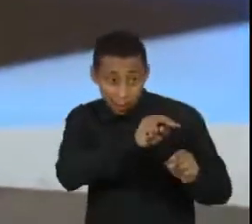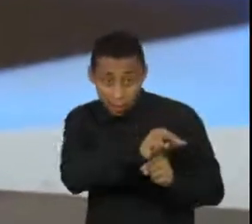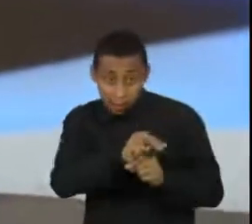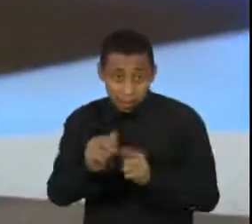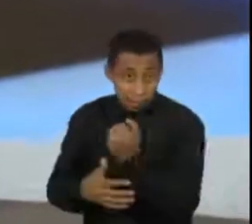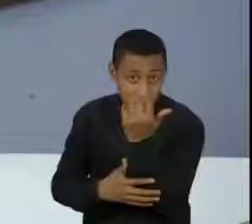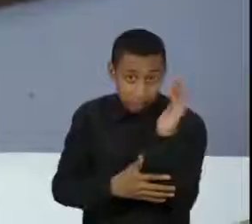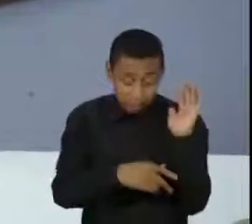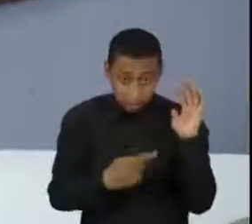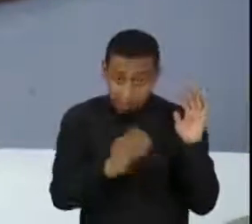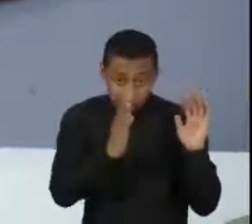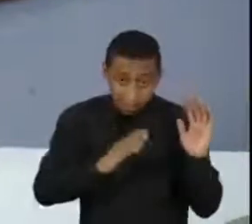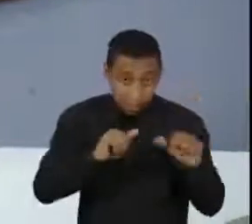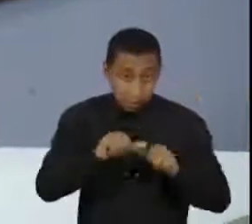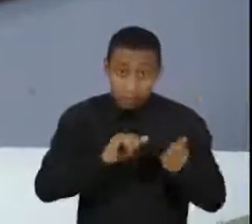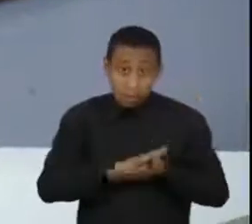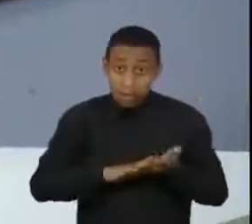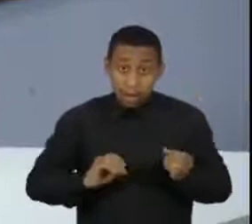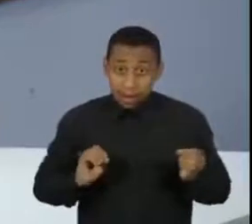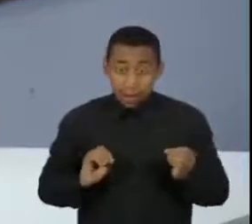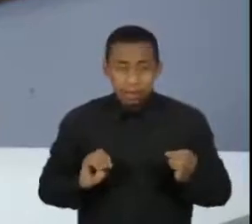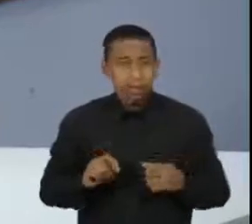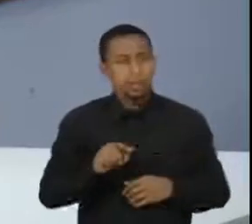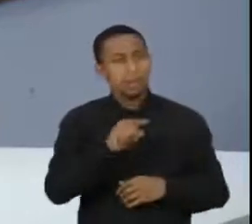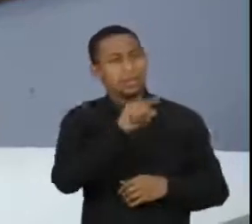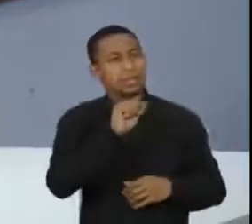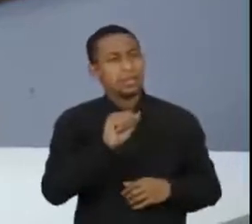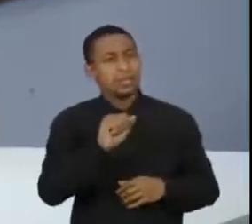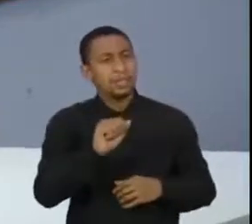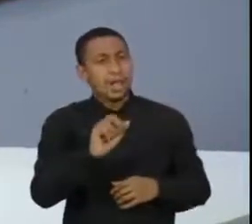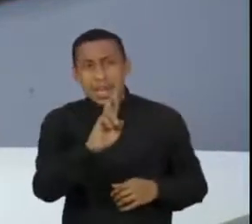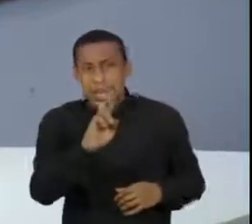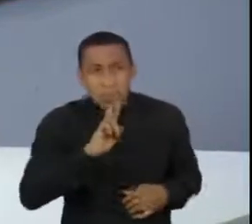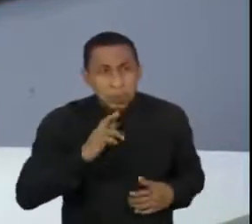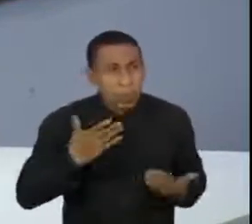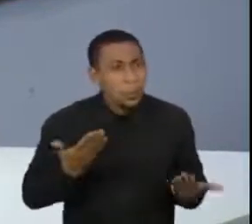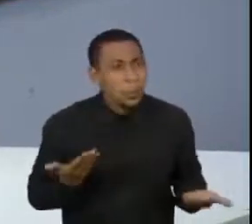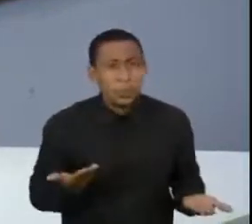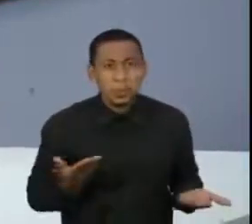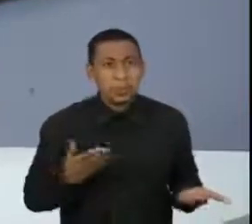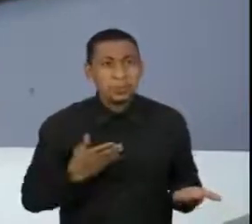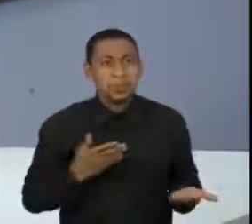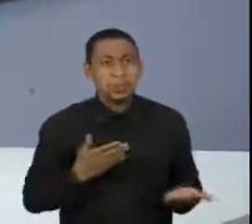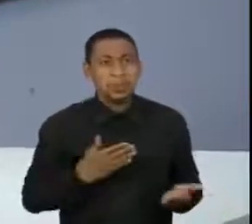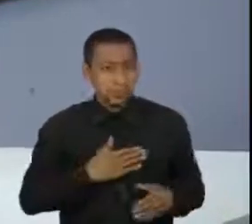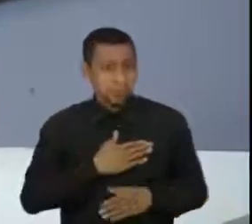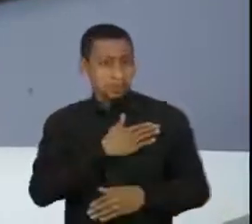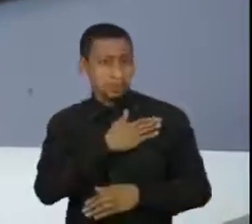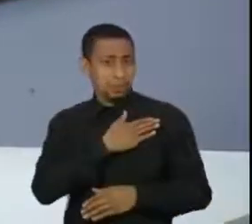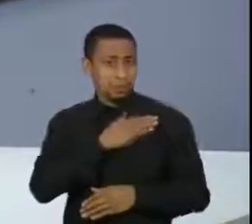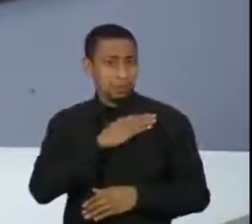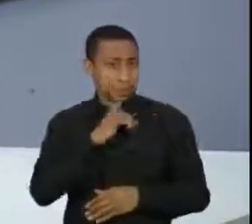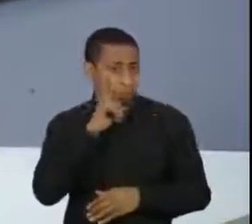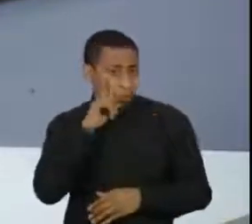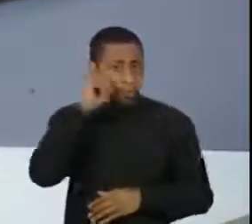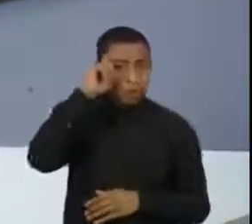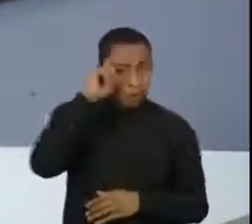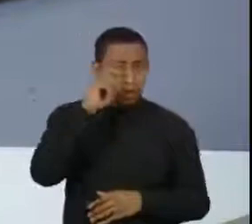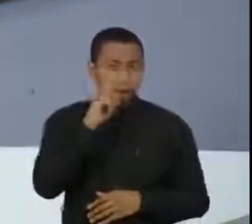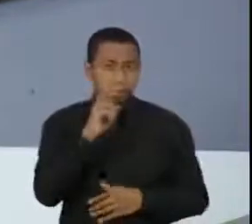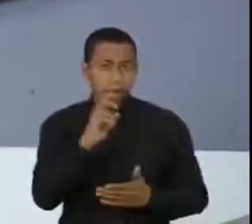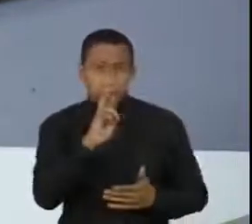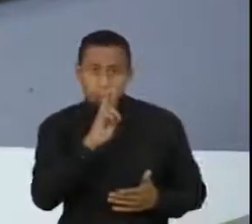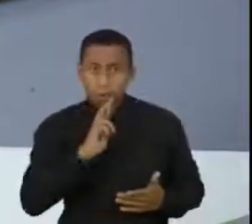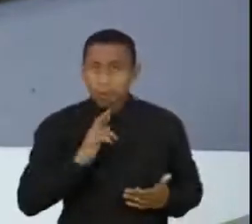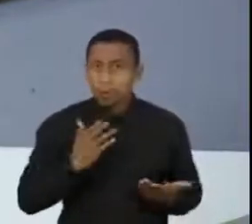E o que ele diz de volta? Ele dá algum retorno? Como é que ele se